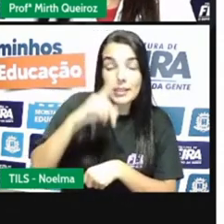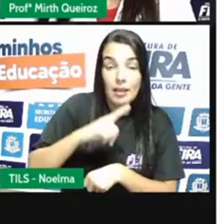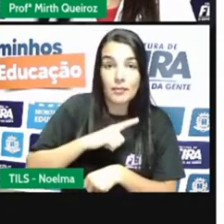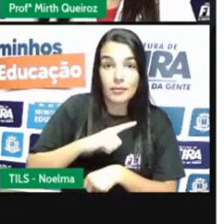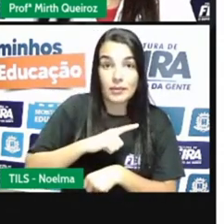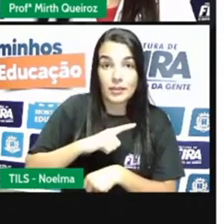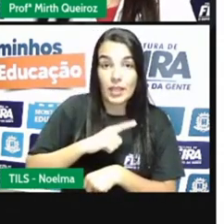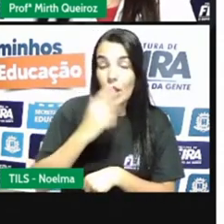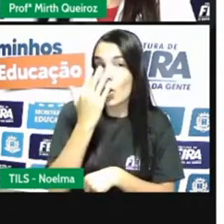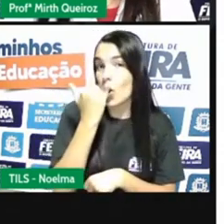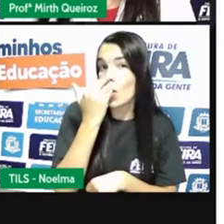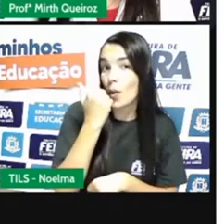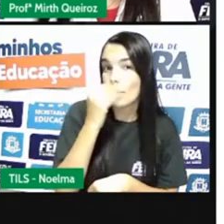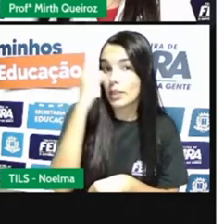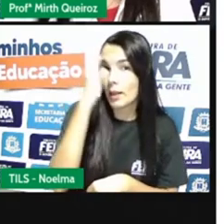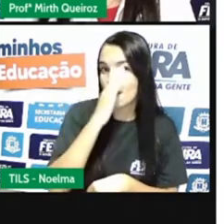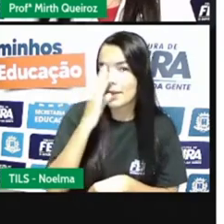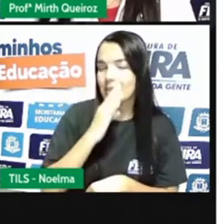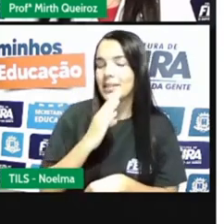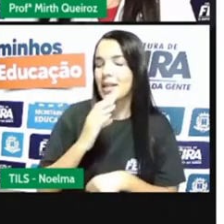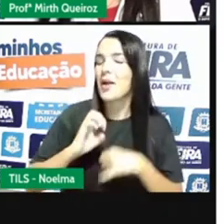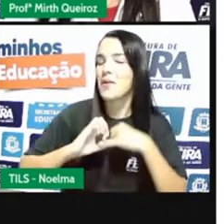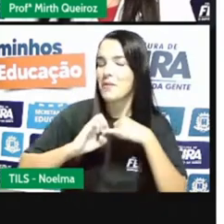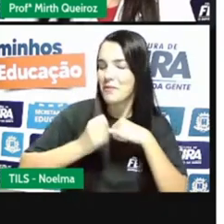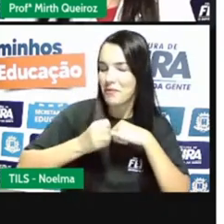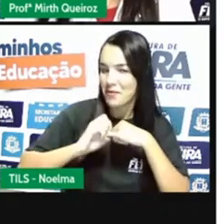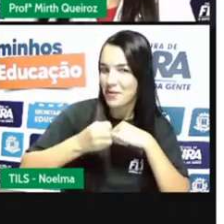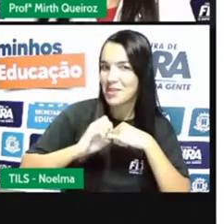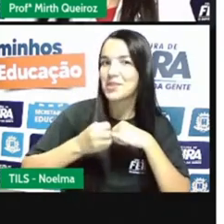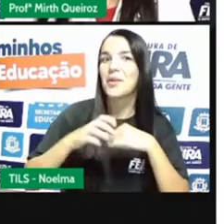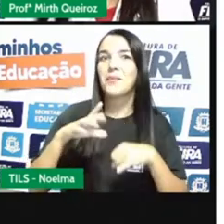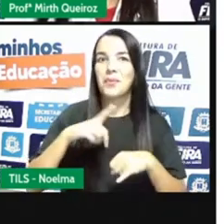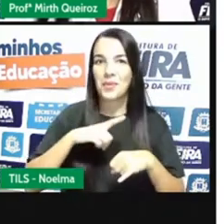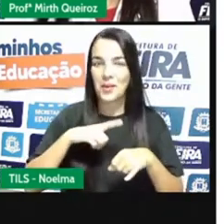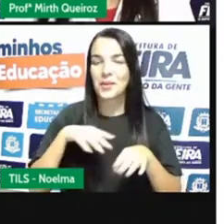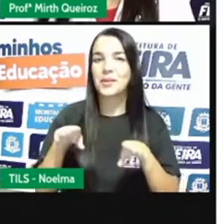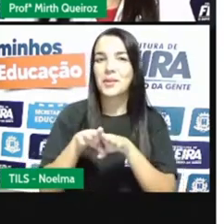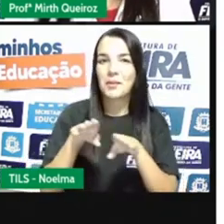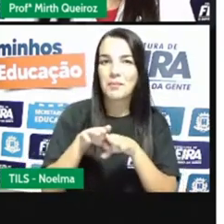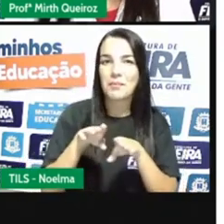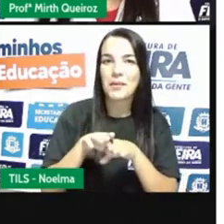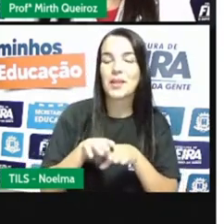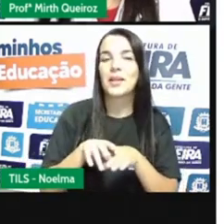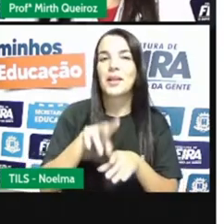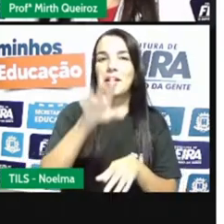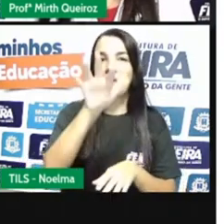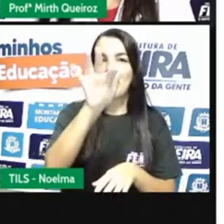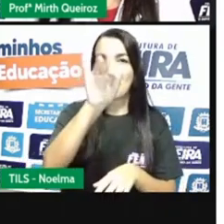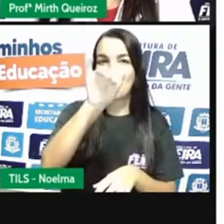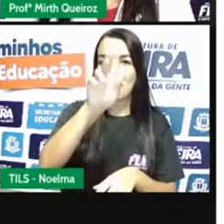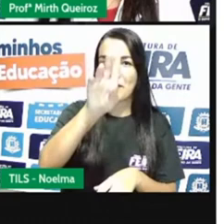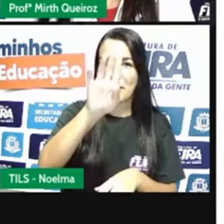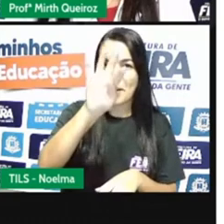culinária brasileira, o feijão também é rico em vitaminas, fibras e nutrientes como ferro.